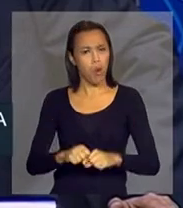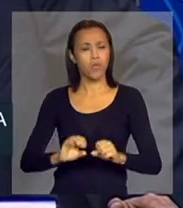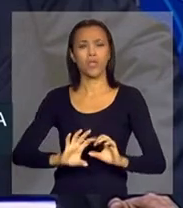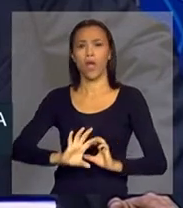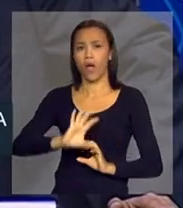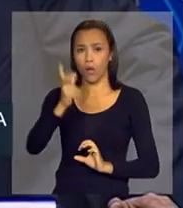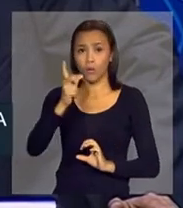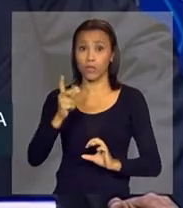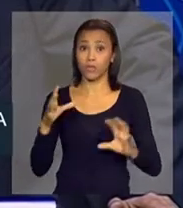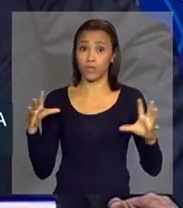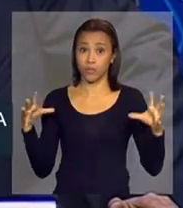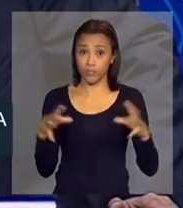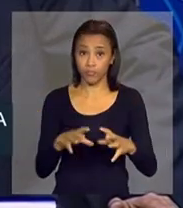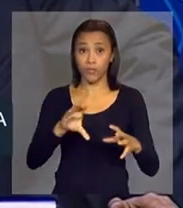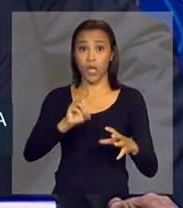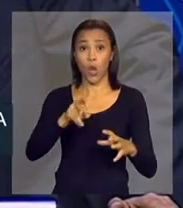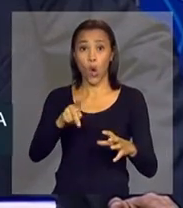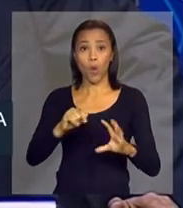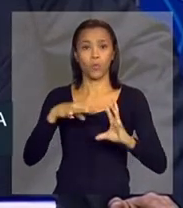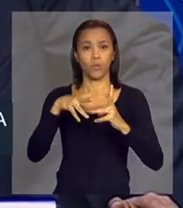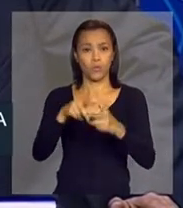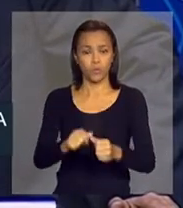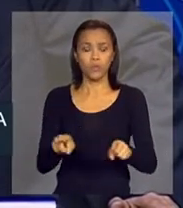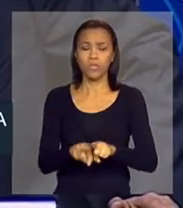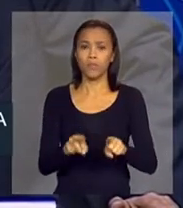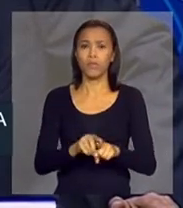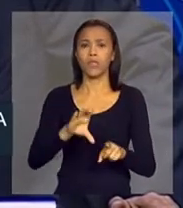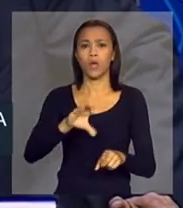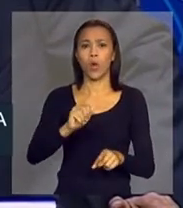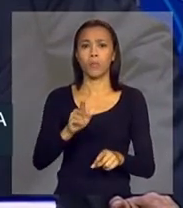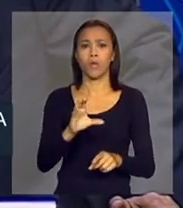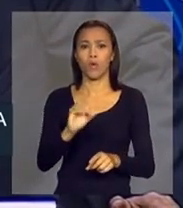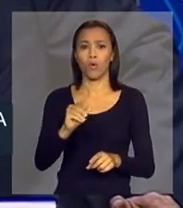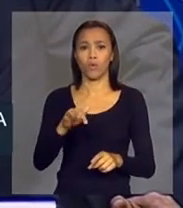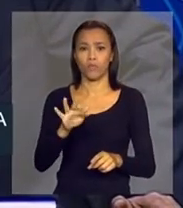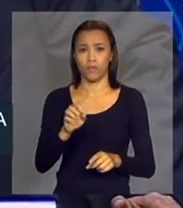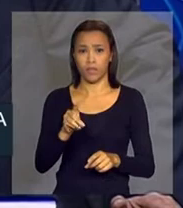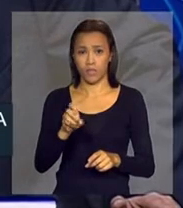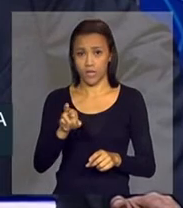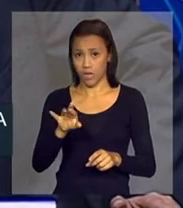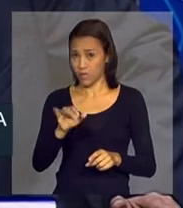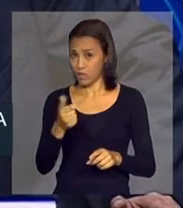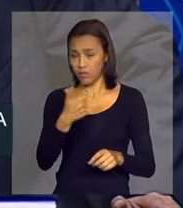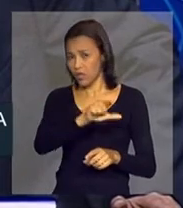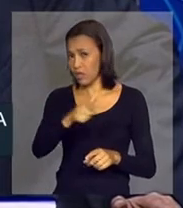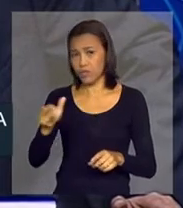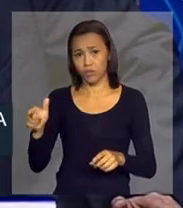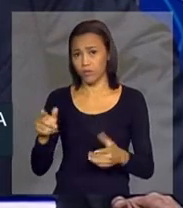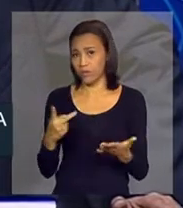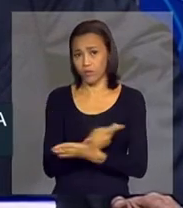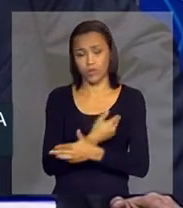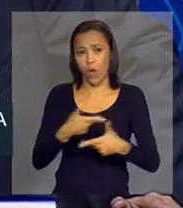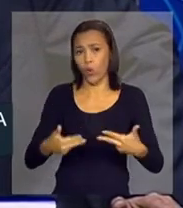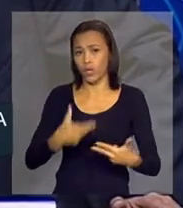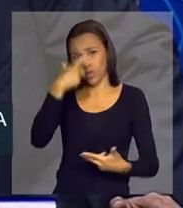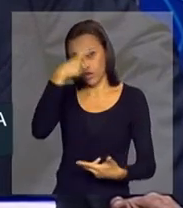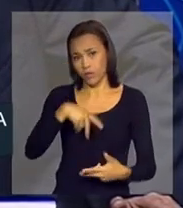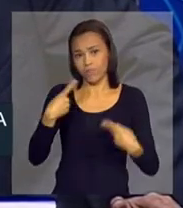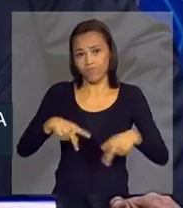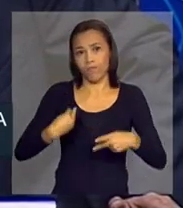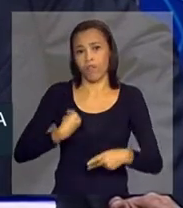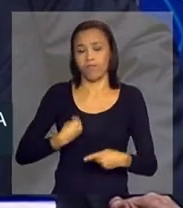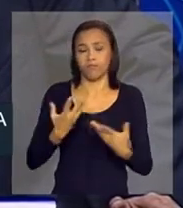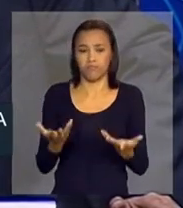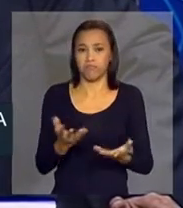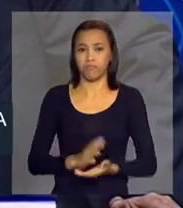Confederações, a Copa do Mundo e, creio que, quase toda a atividade humana. Então, no caso específico,